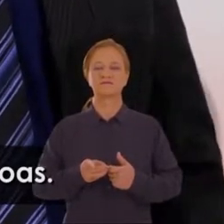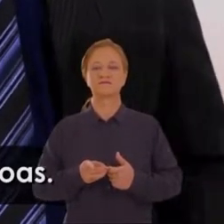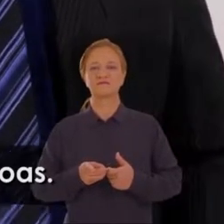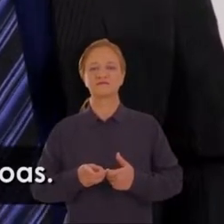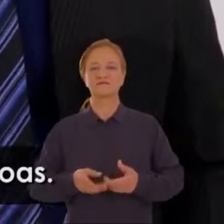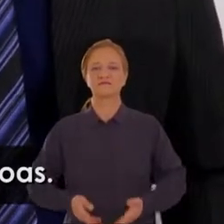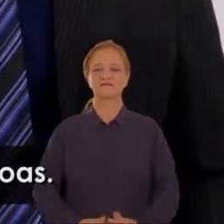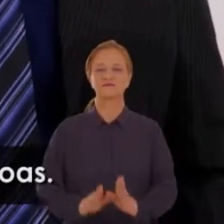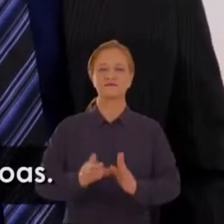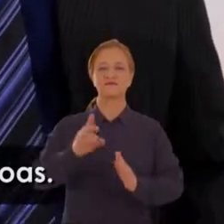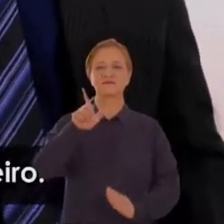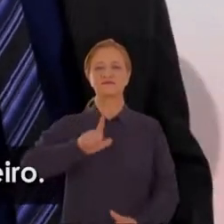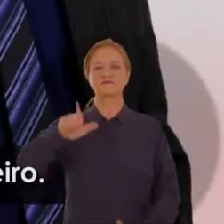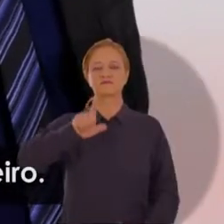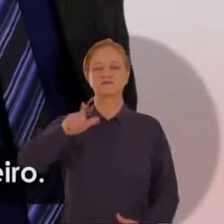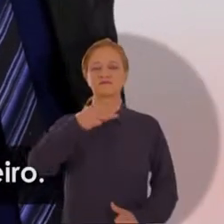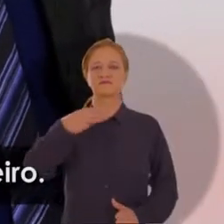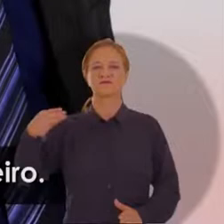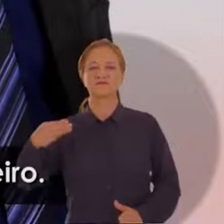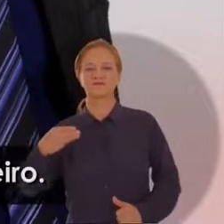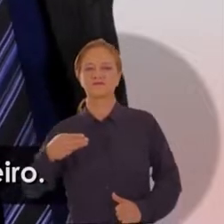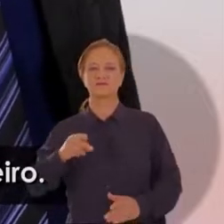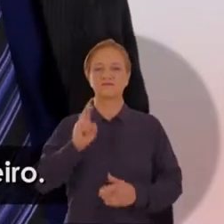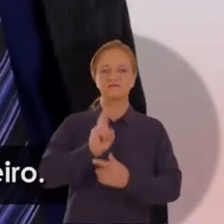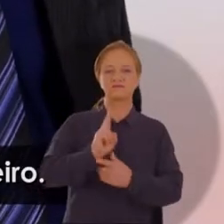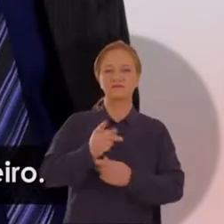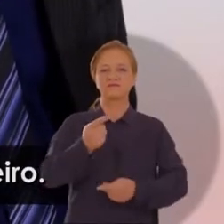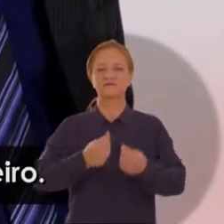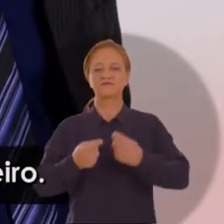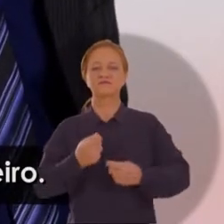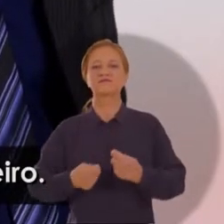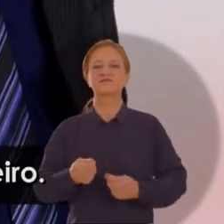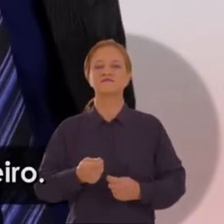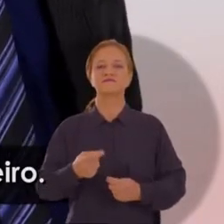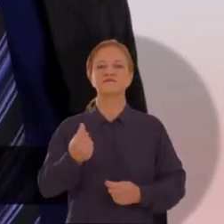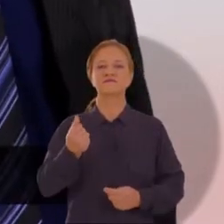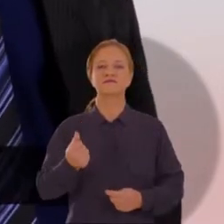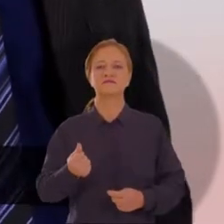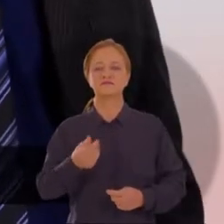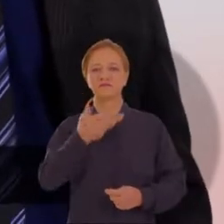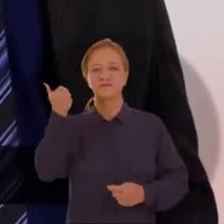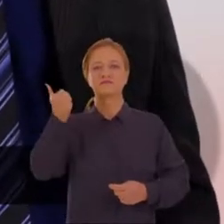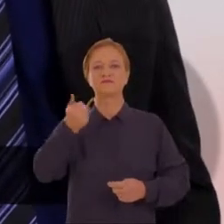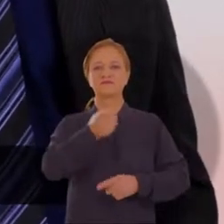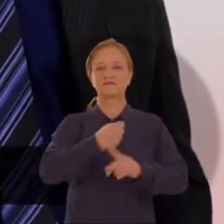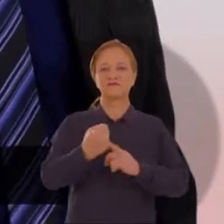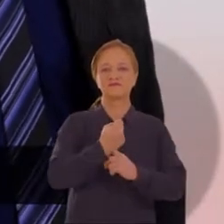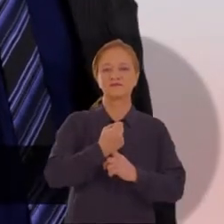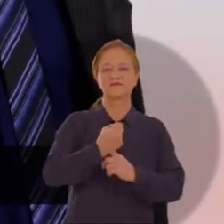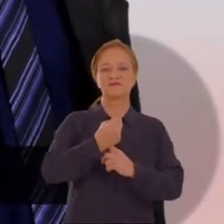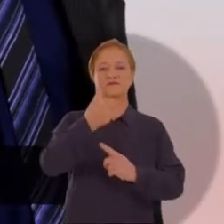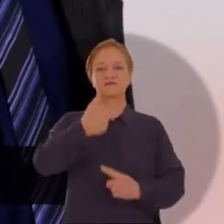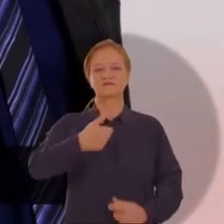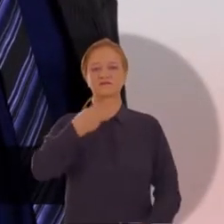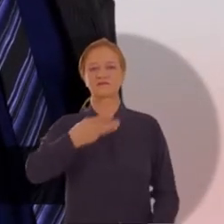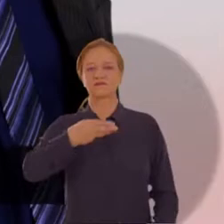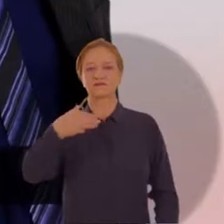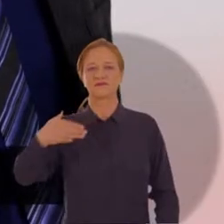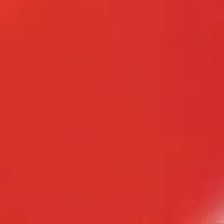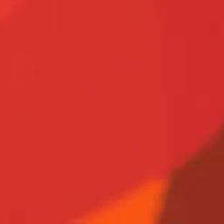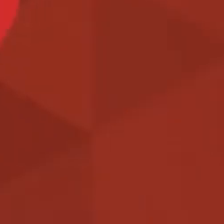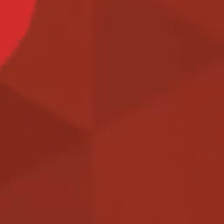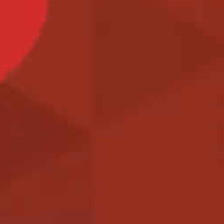de Selvíria, nascido em Três Lagoas. Vou fiscalizar o seu dinheiro igual cachorro perdigueiro. Pelas minorias sociais, vote 13444.